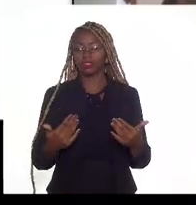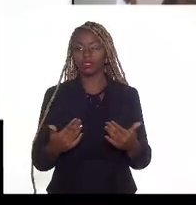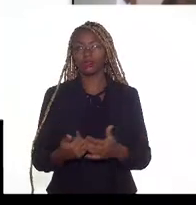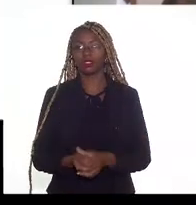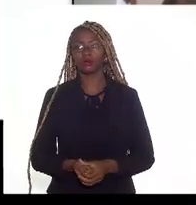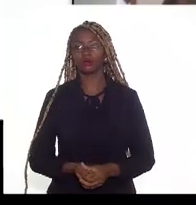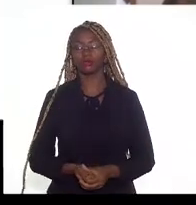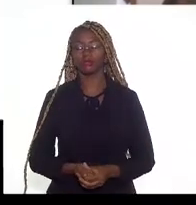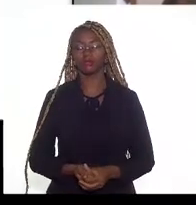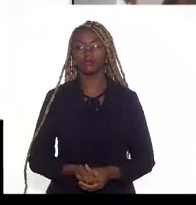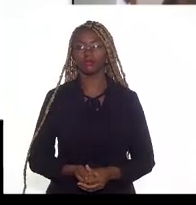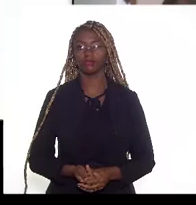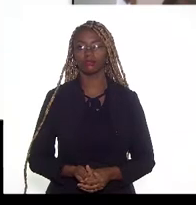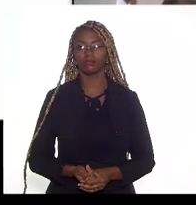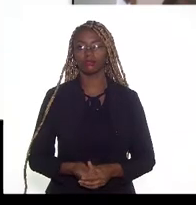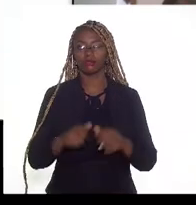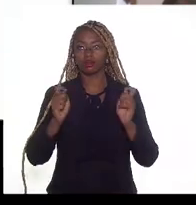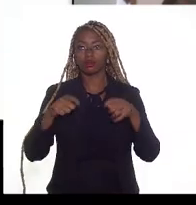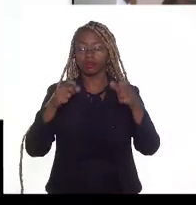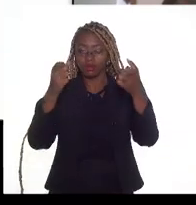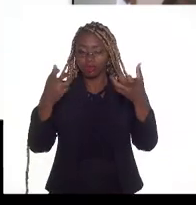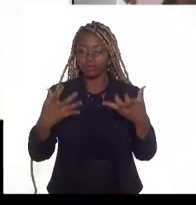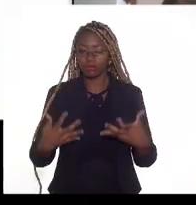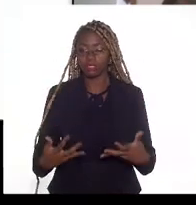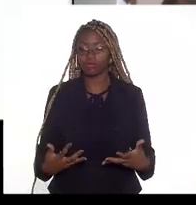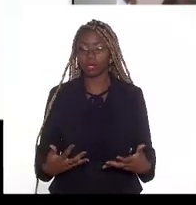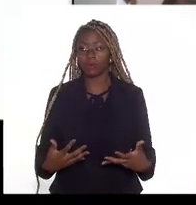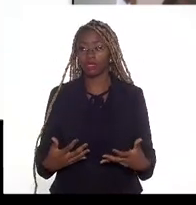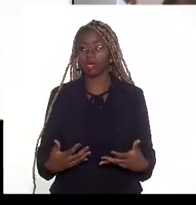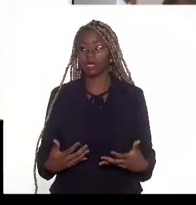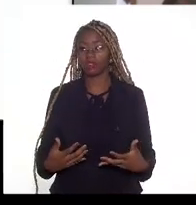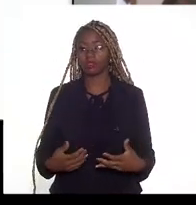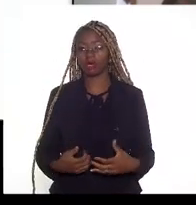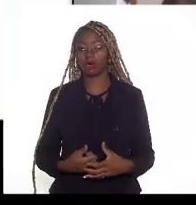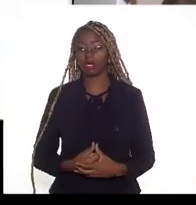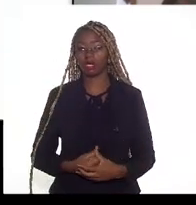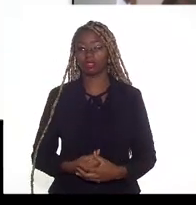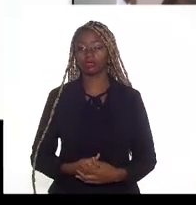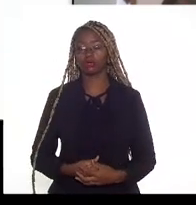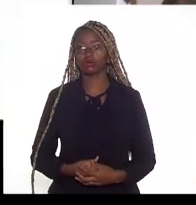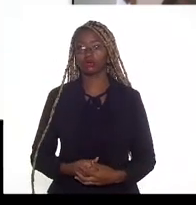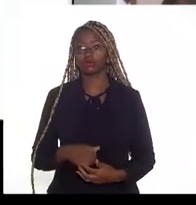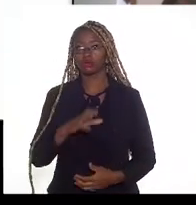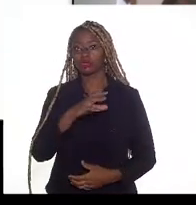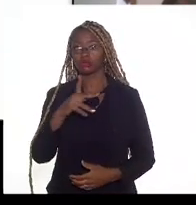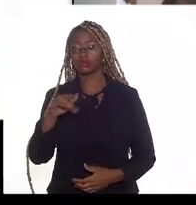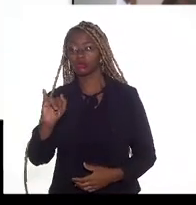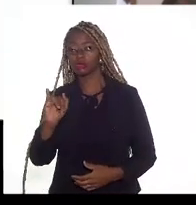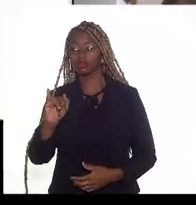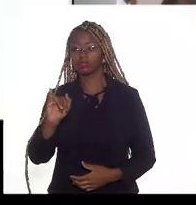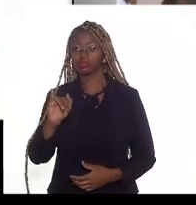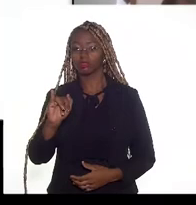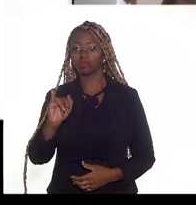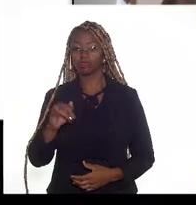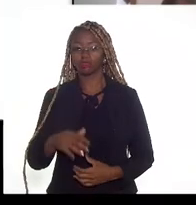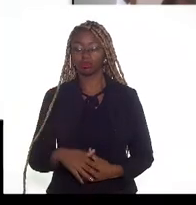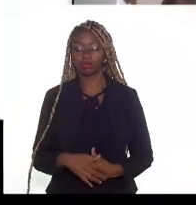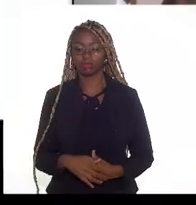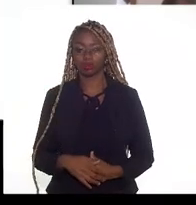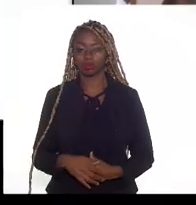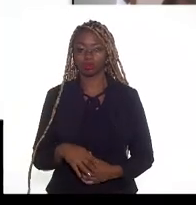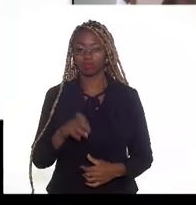de forma bem, inuciosa no plano de trabalho da CPI, é reduzido